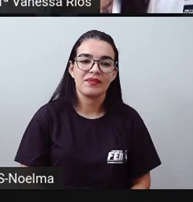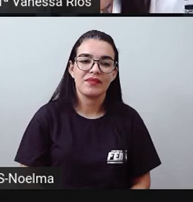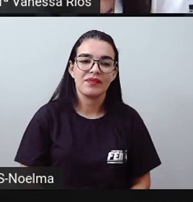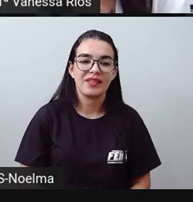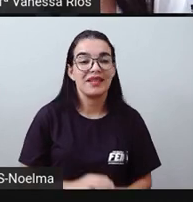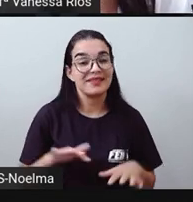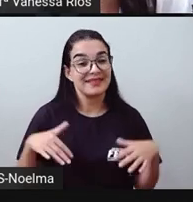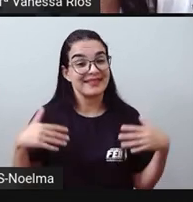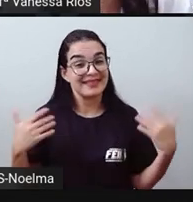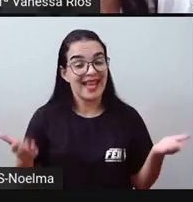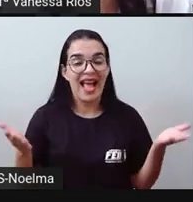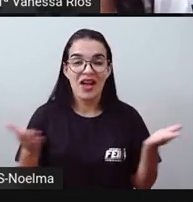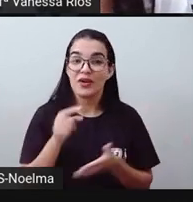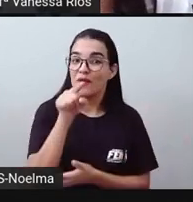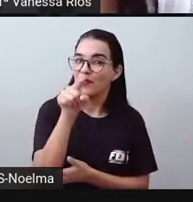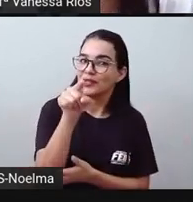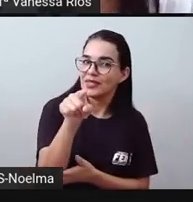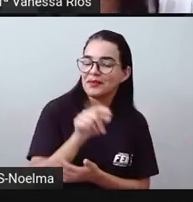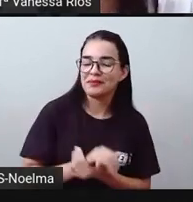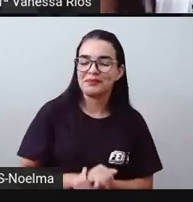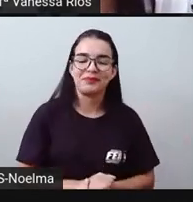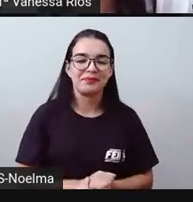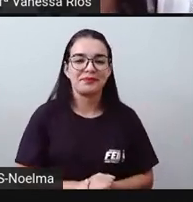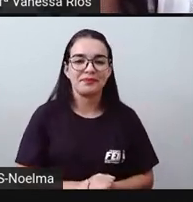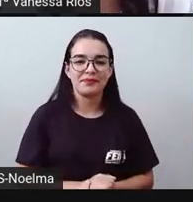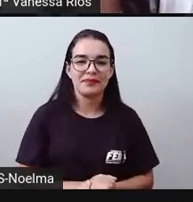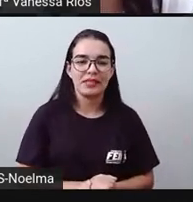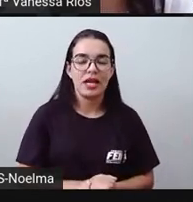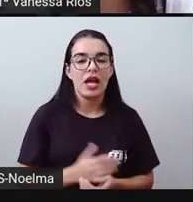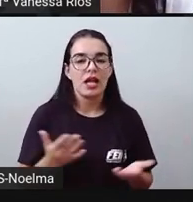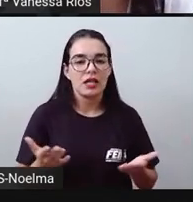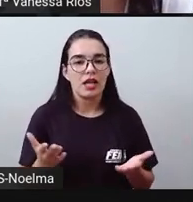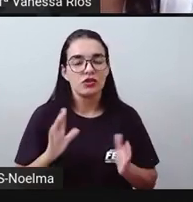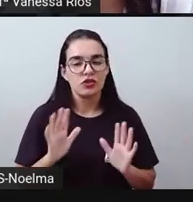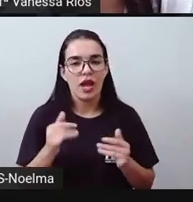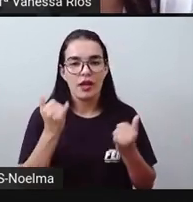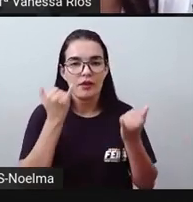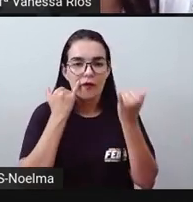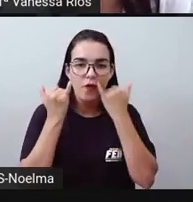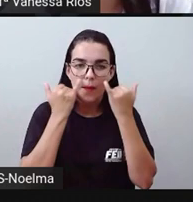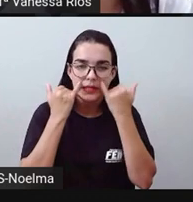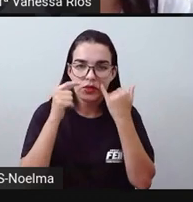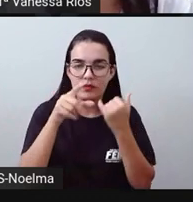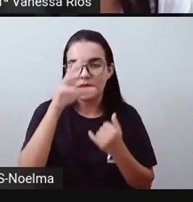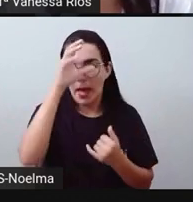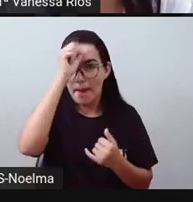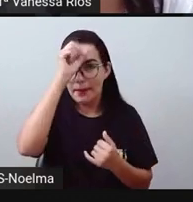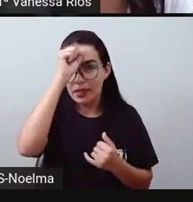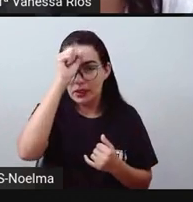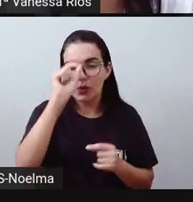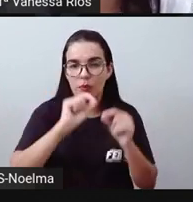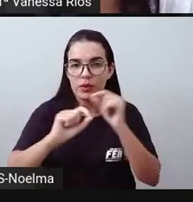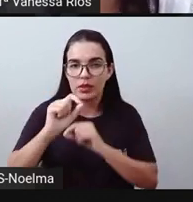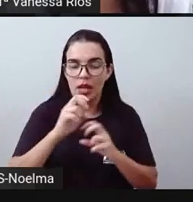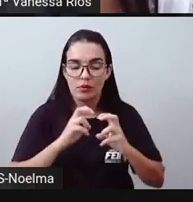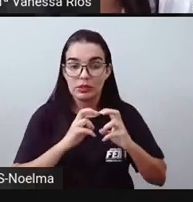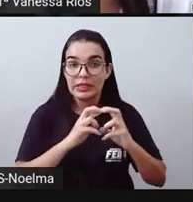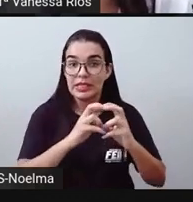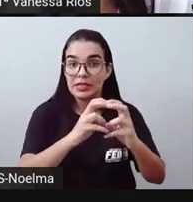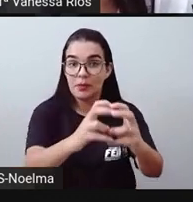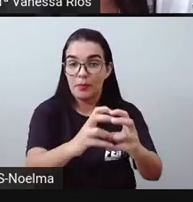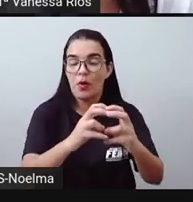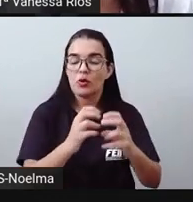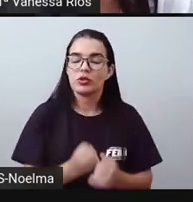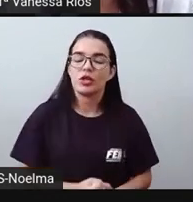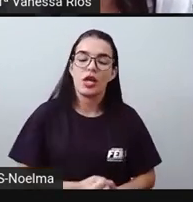Pronto, agora é com você, diante das informações, né? Você aprendeu aí sobre os meios de transporte e também